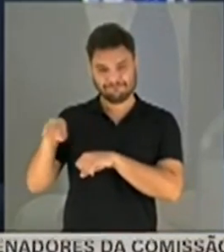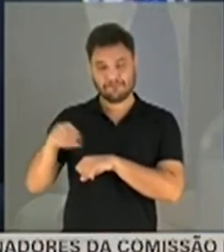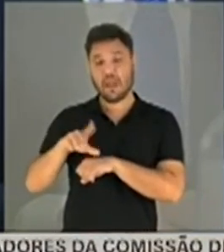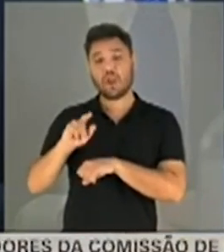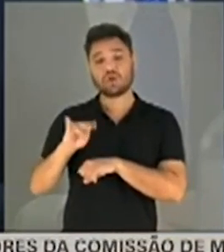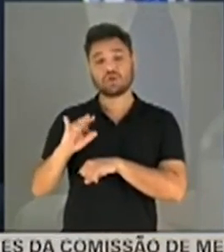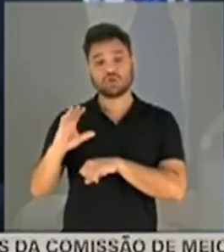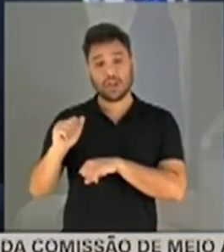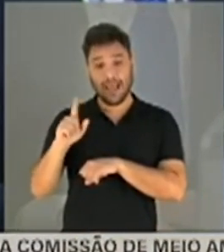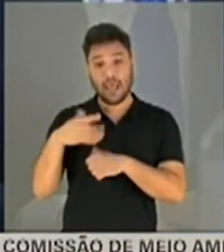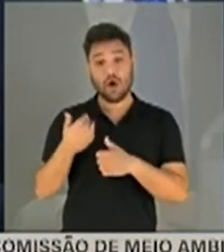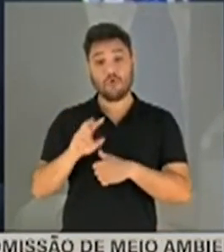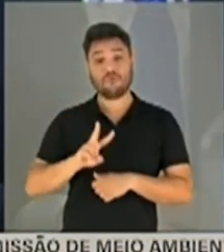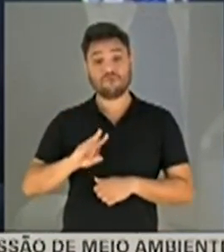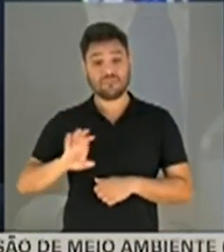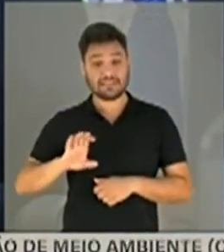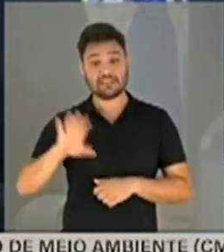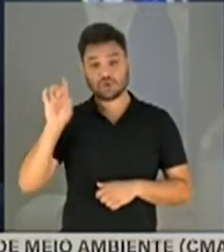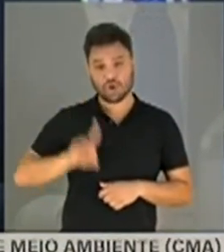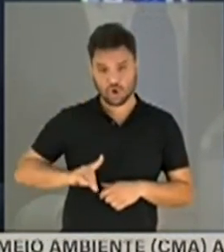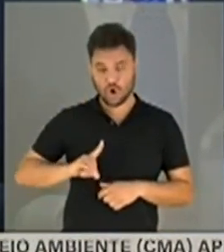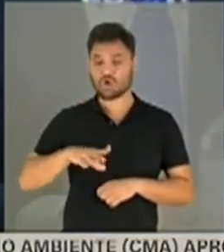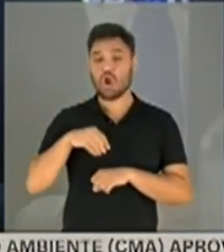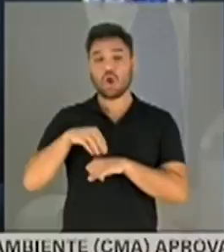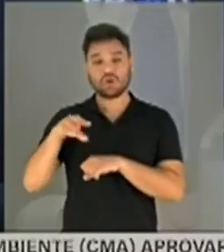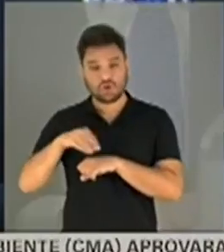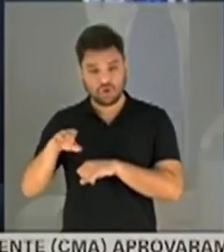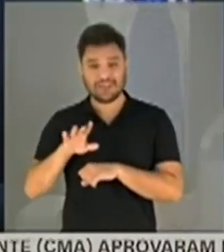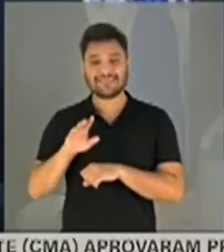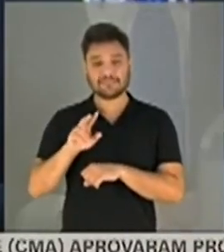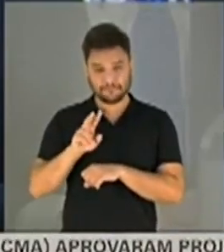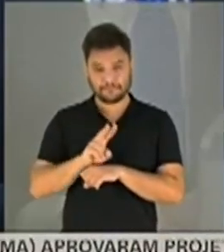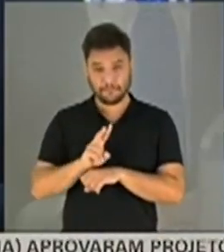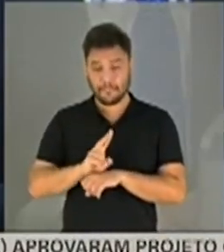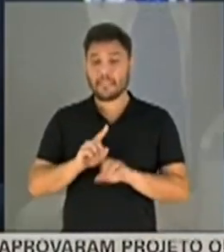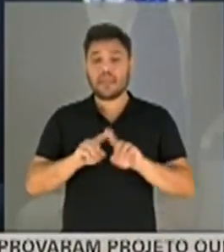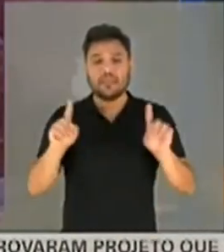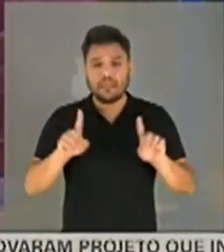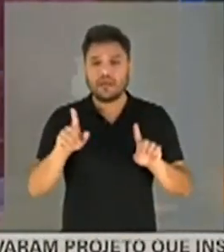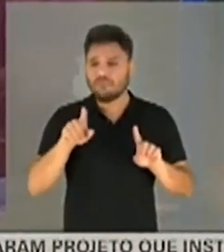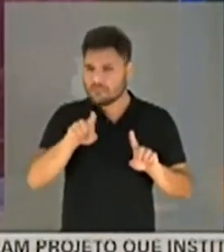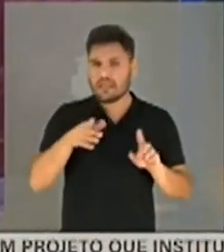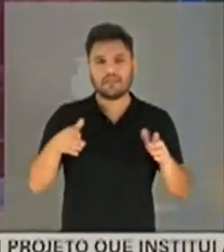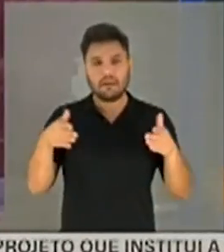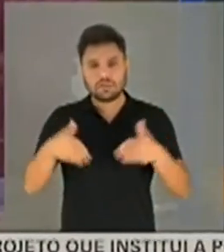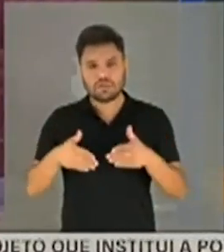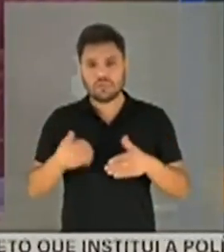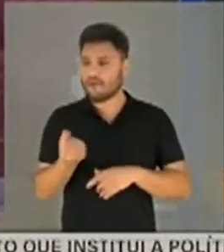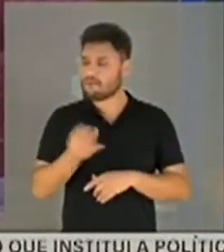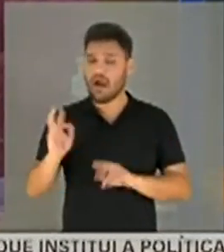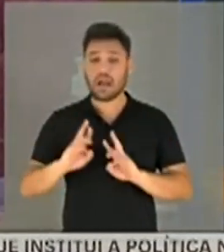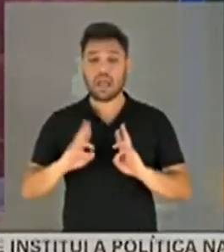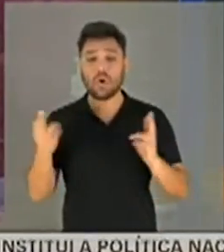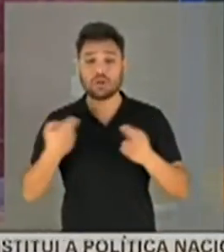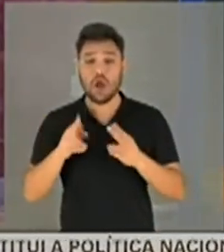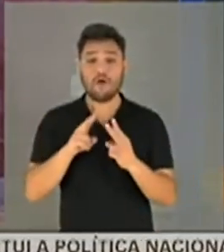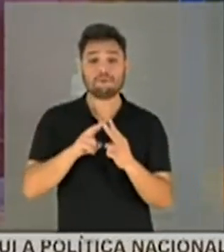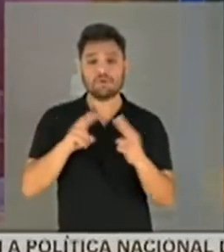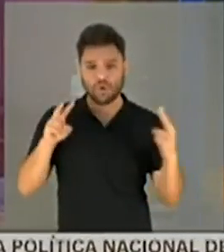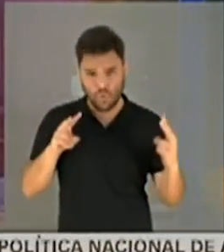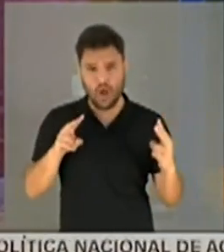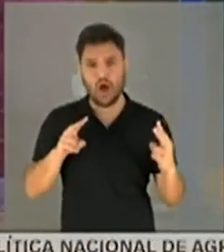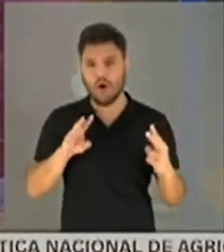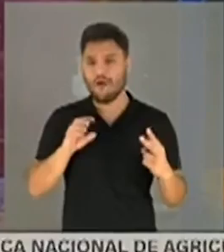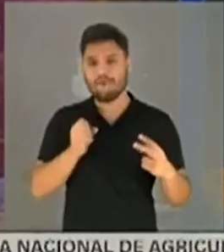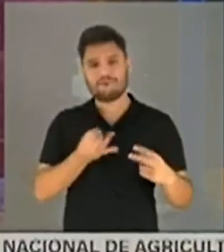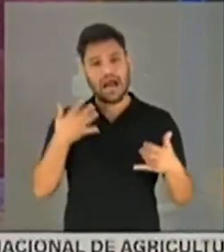eventual do senhor Roberto Dias. O senhor participa de diversas, inclusive por iniciativa sua, diversas reuniões online, diversas